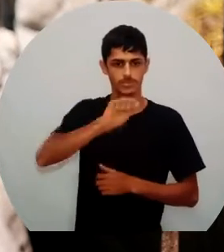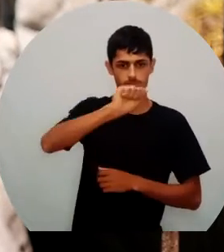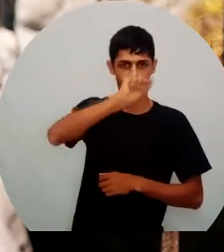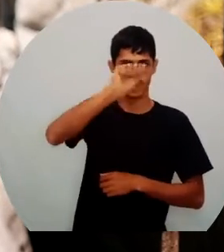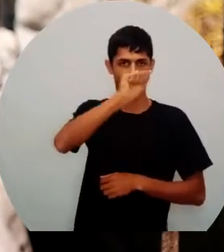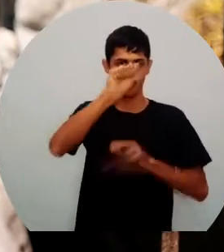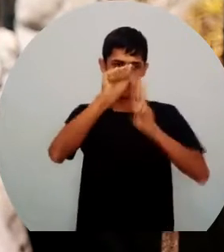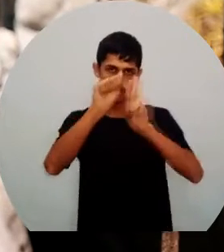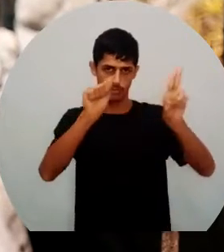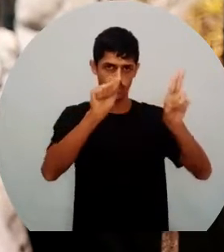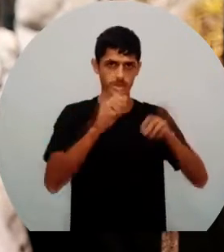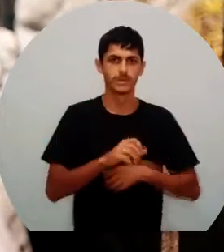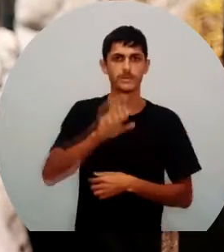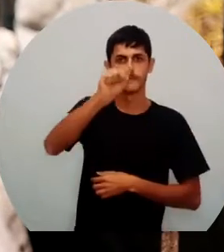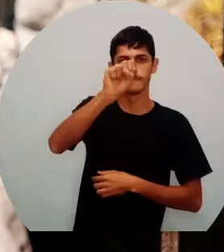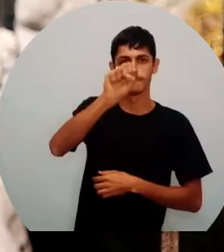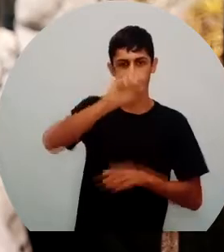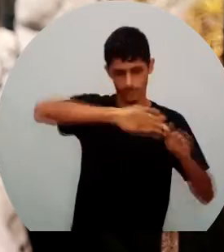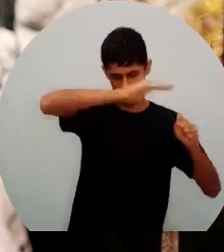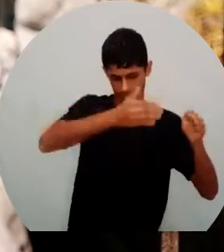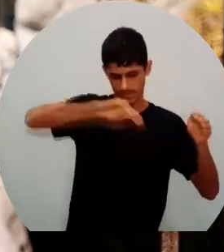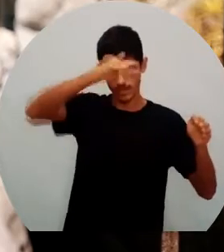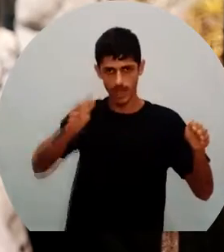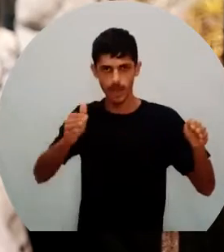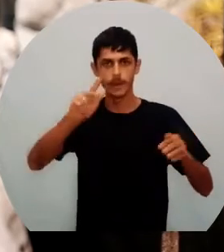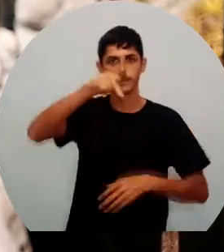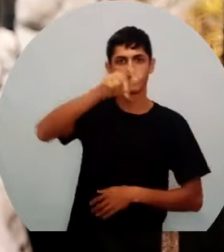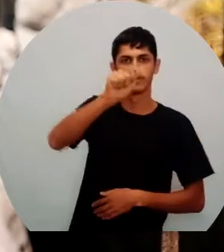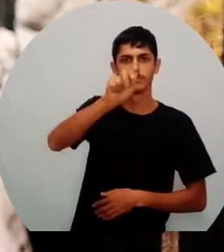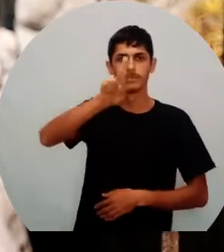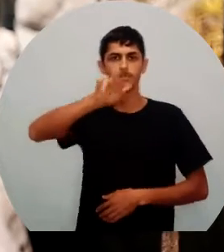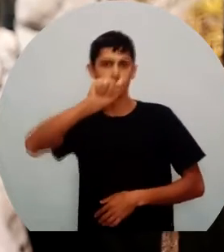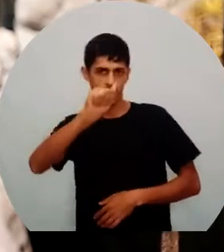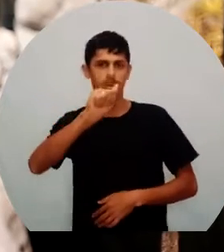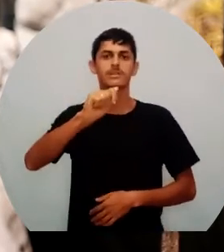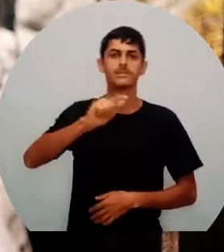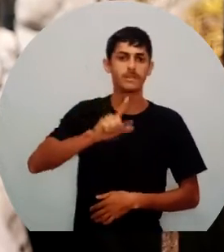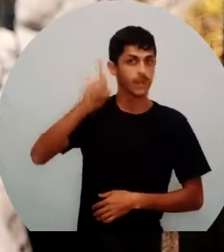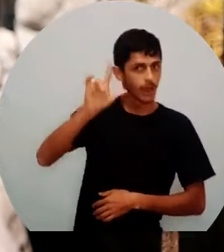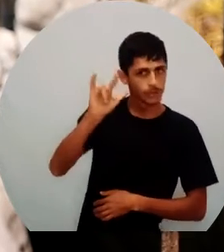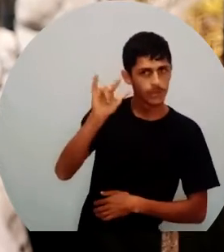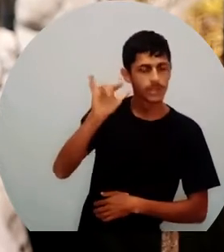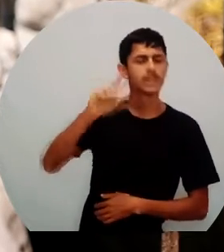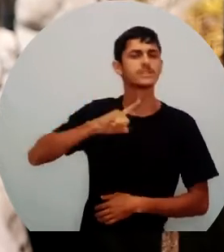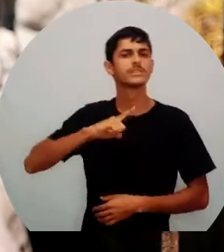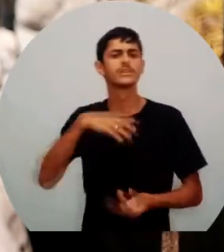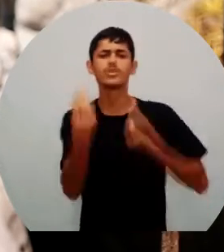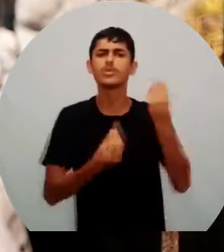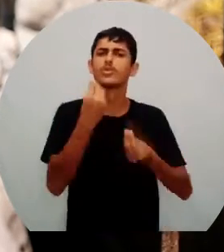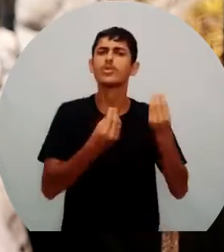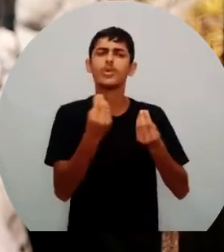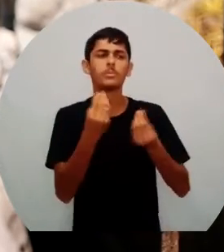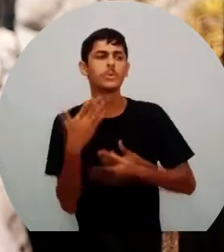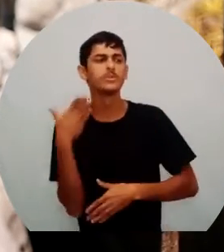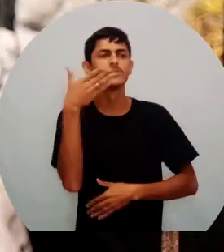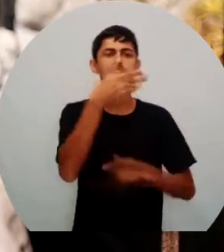arroba Serra do Pará e lá você vai buscar informações de como subir na Serra do Pará, de como ser auxiliado por um guia, de como fazer